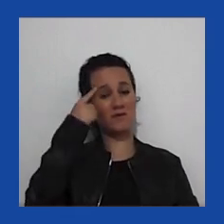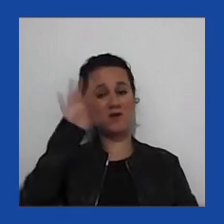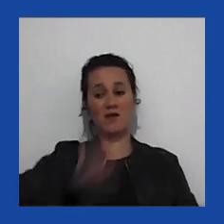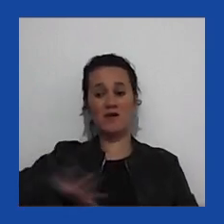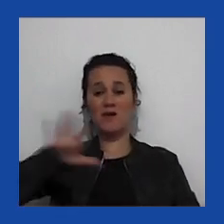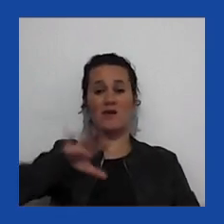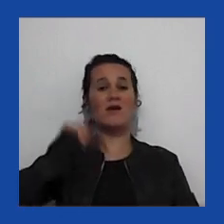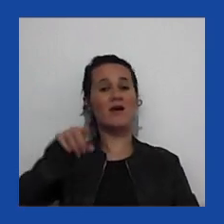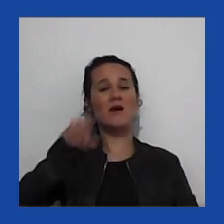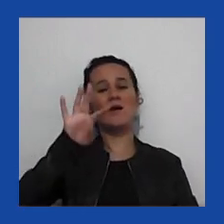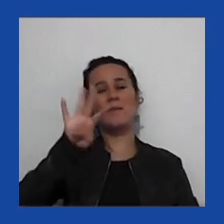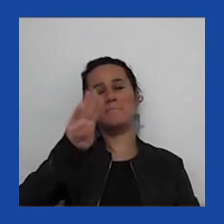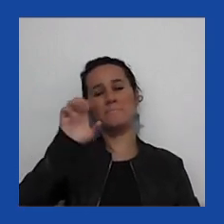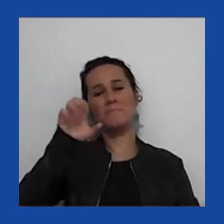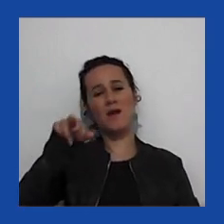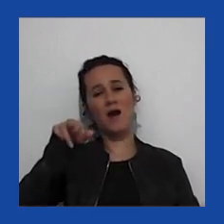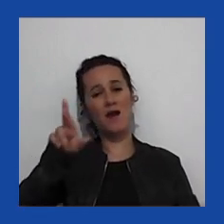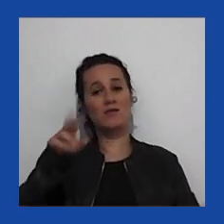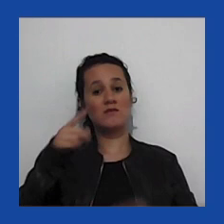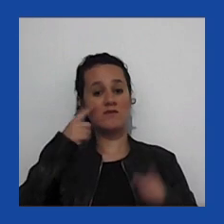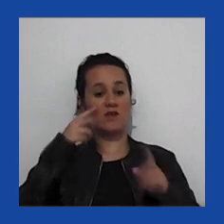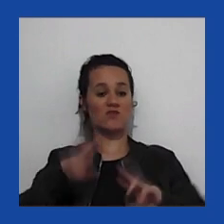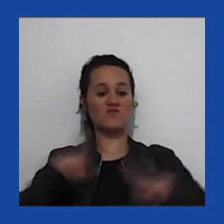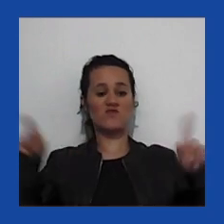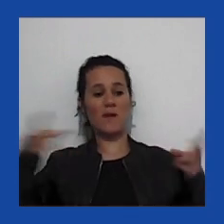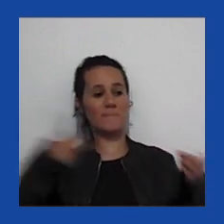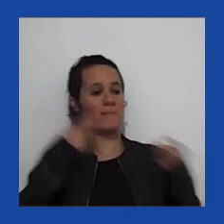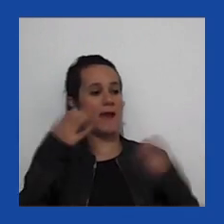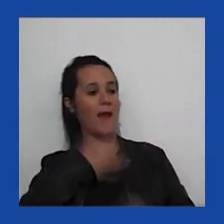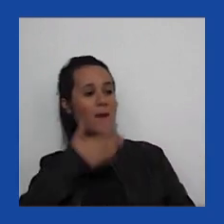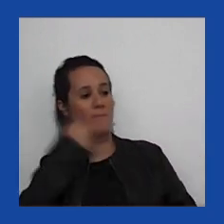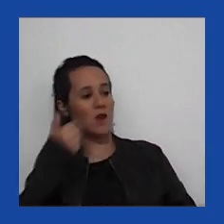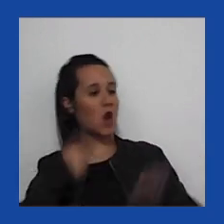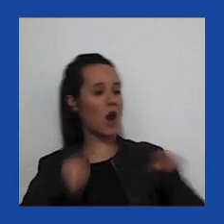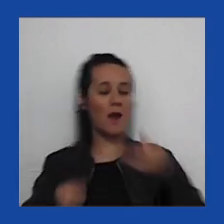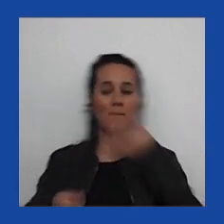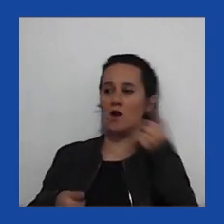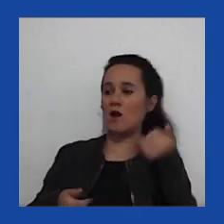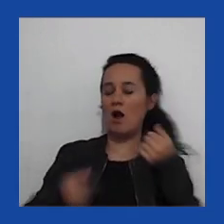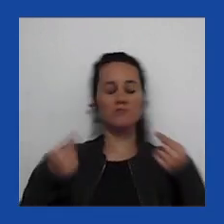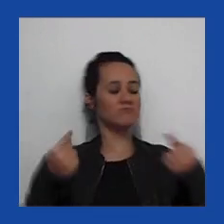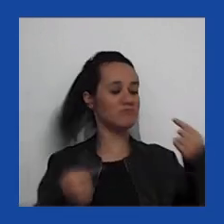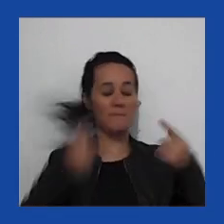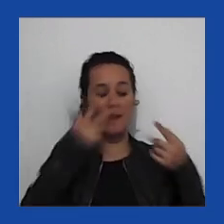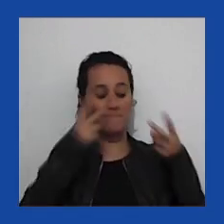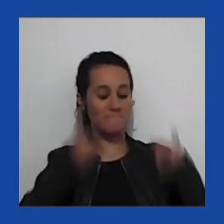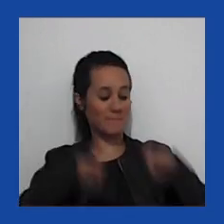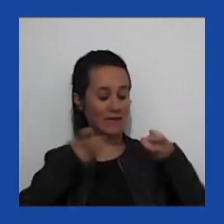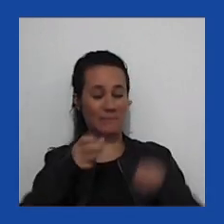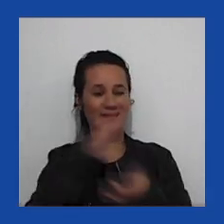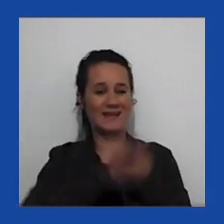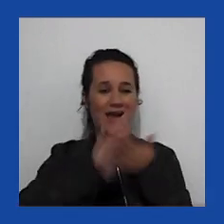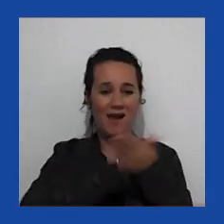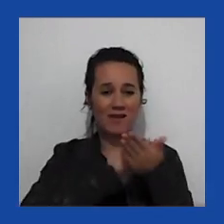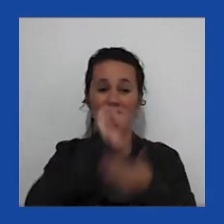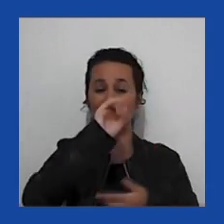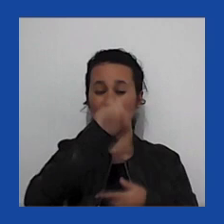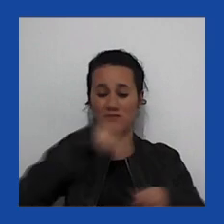vão reconhecer o outro como legítimo, isso é problema, não é? E se você veja um survey,